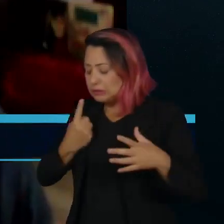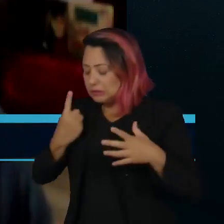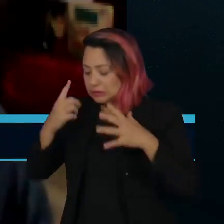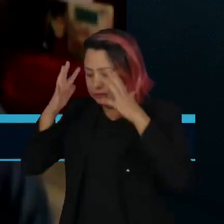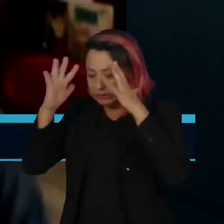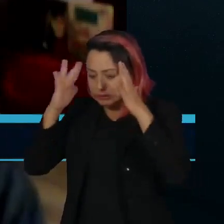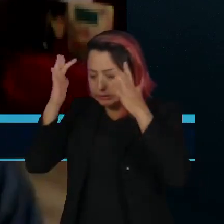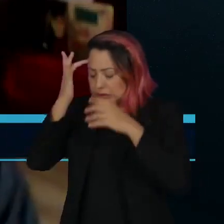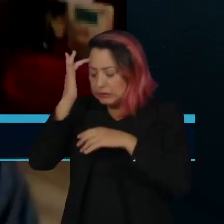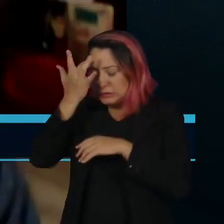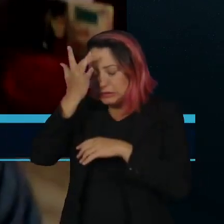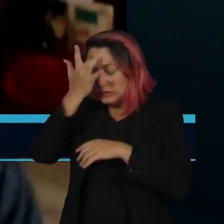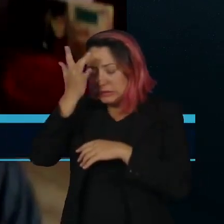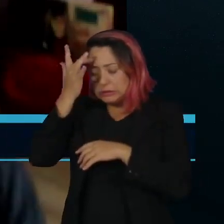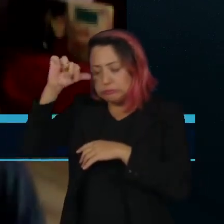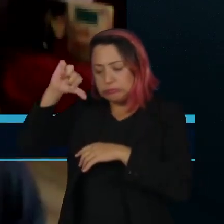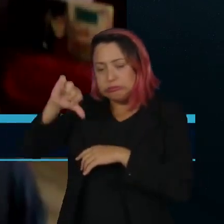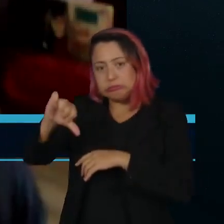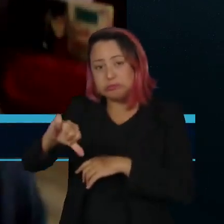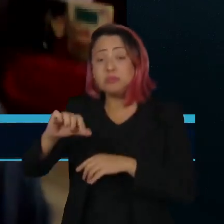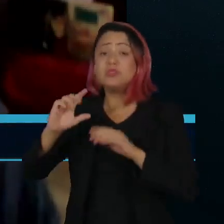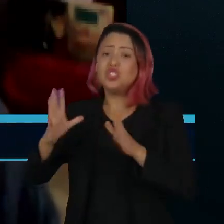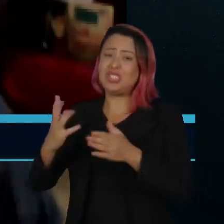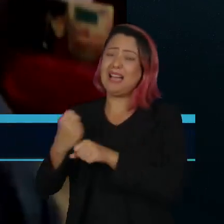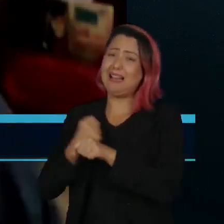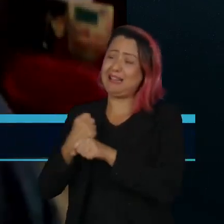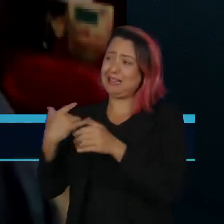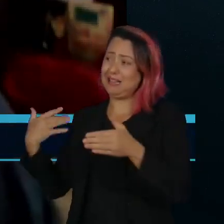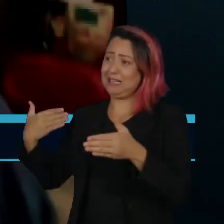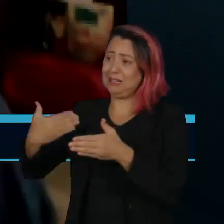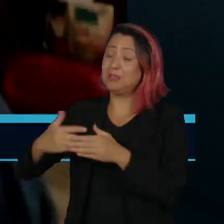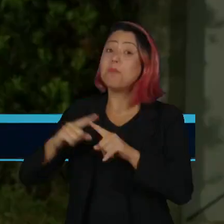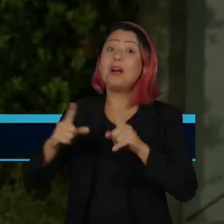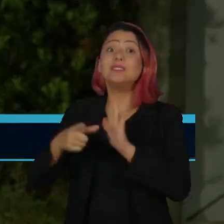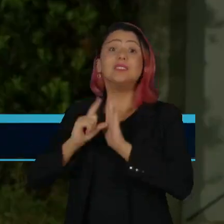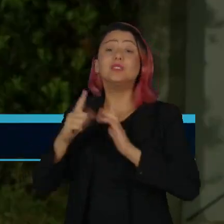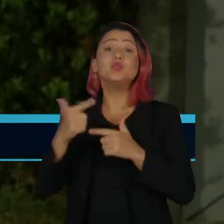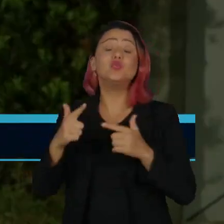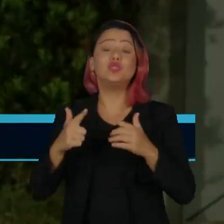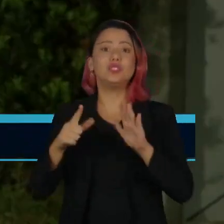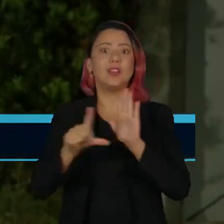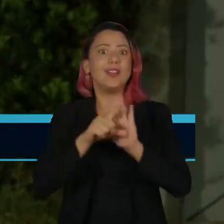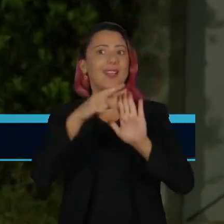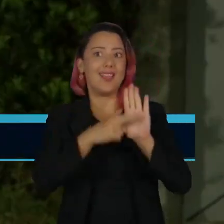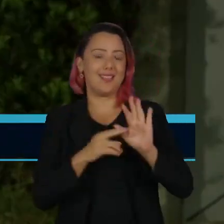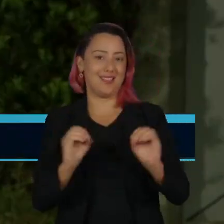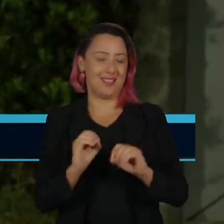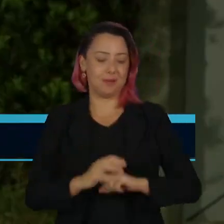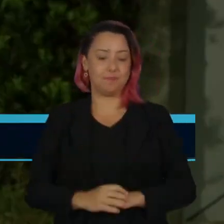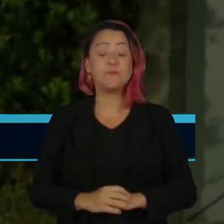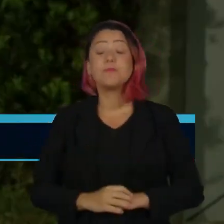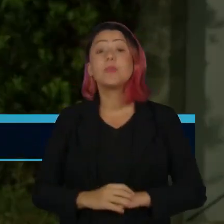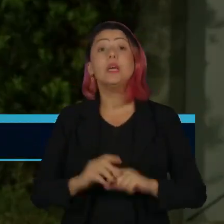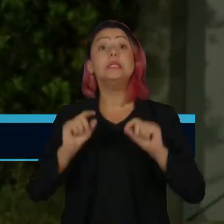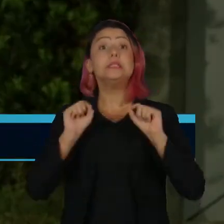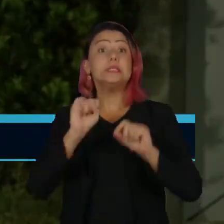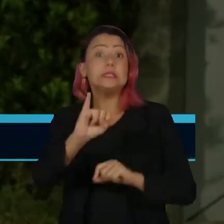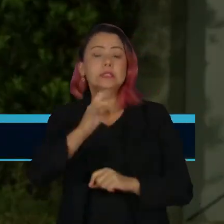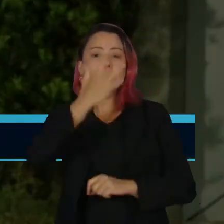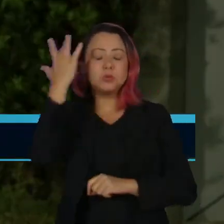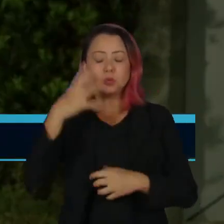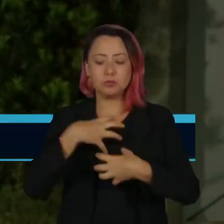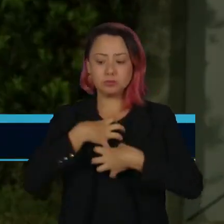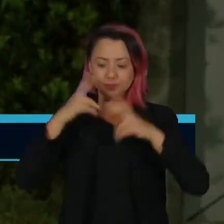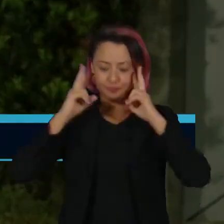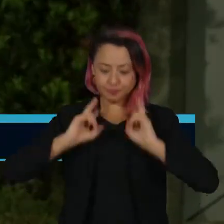nunca houve antes uma atenção regular e devida para isso. O pedido de afastamento é feito por um atestado médico.